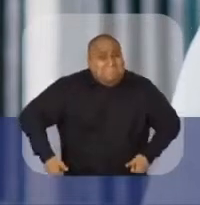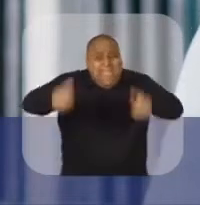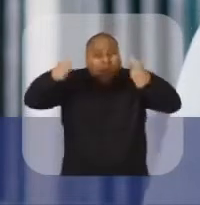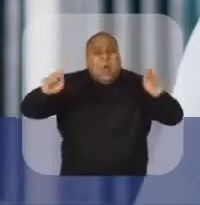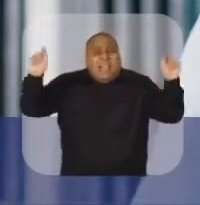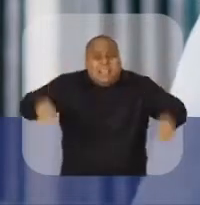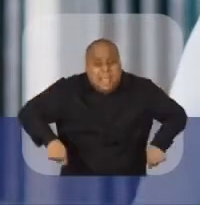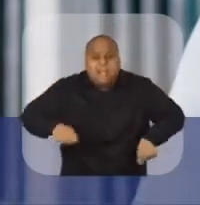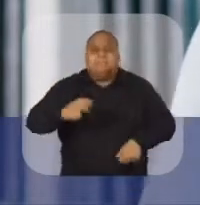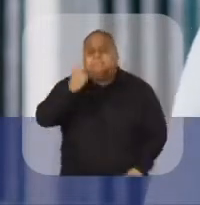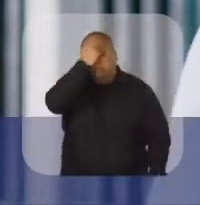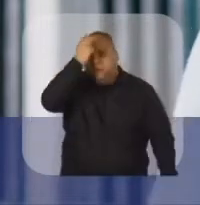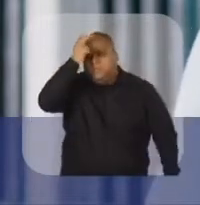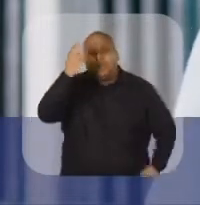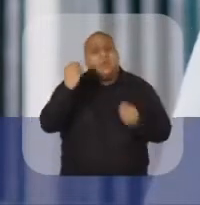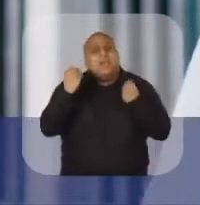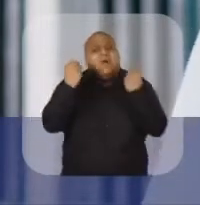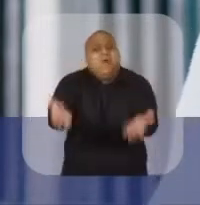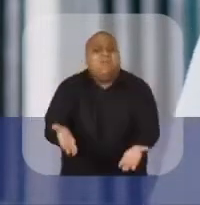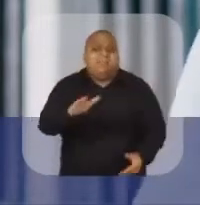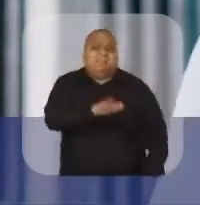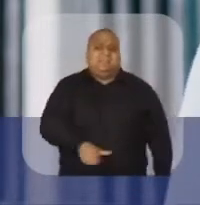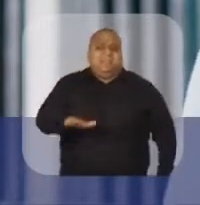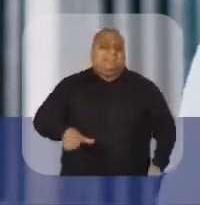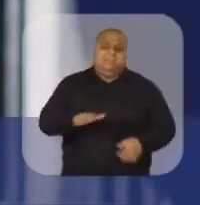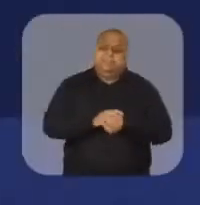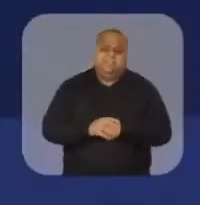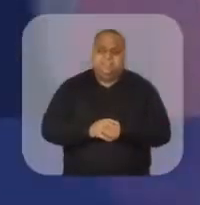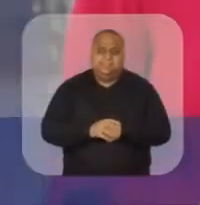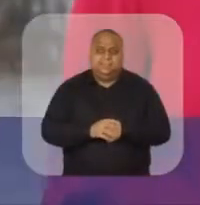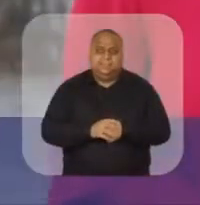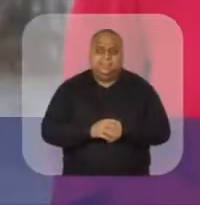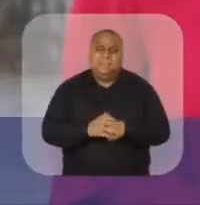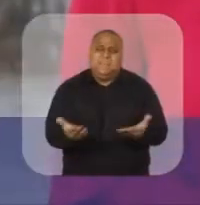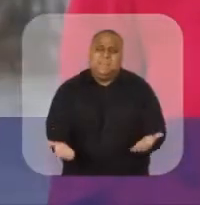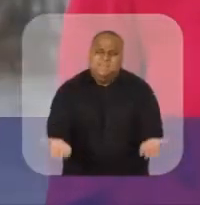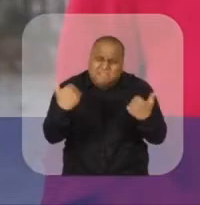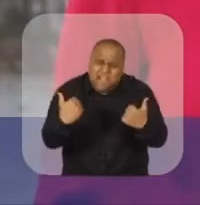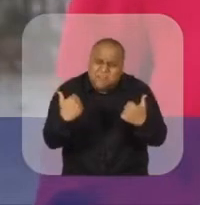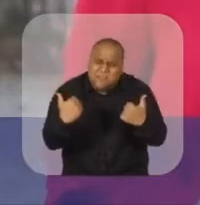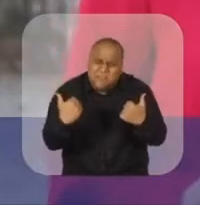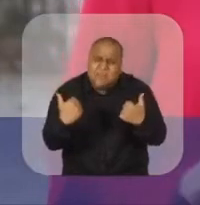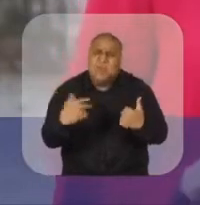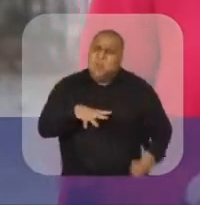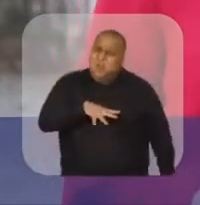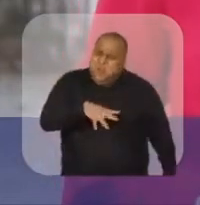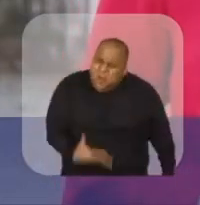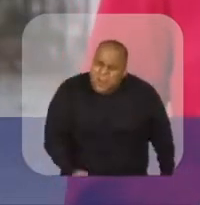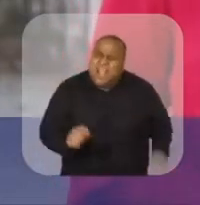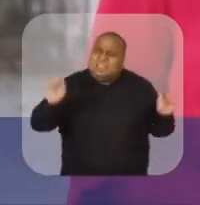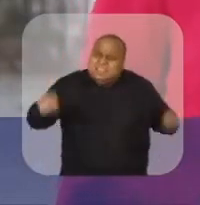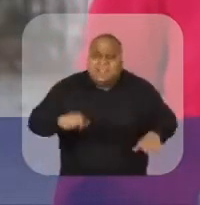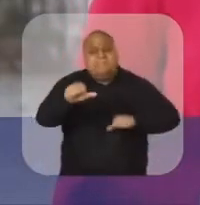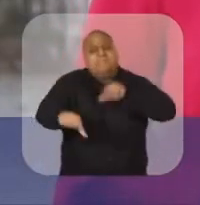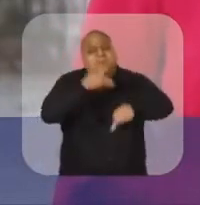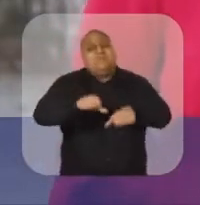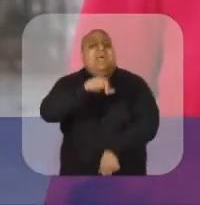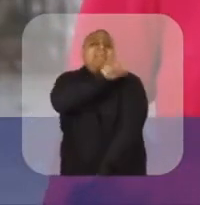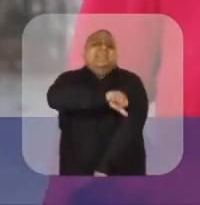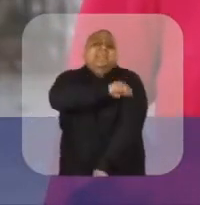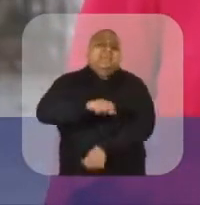oportunidade que a Prefeitura tem para oferecer para essas crianças. Vamos juntos, com coragem, fazer